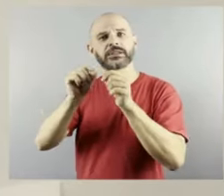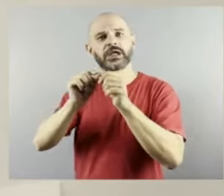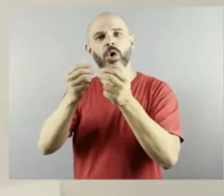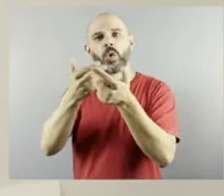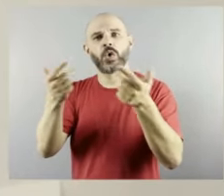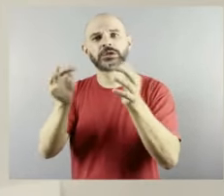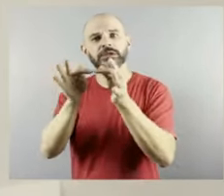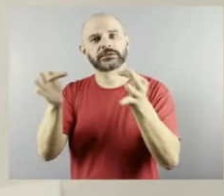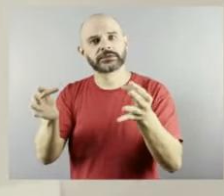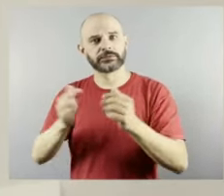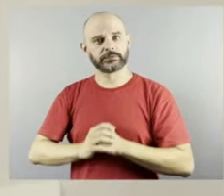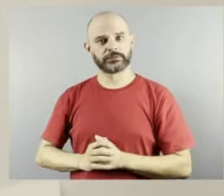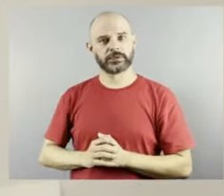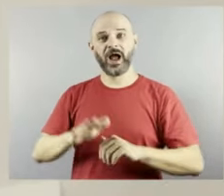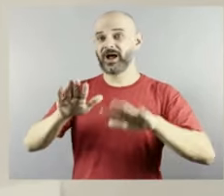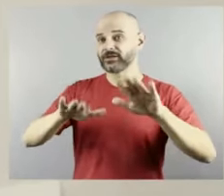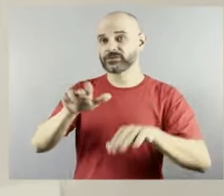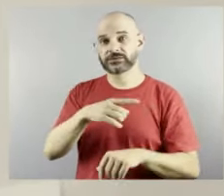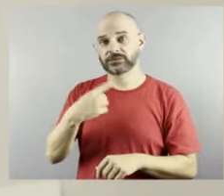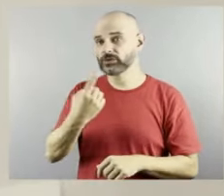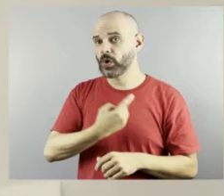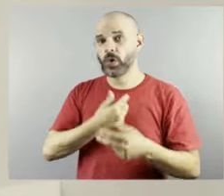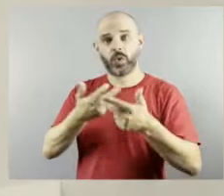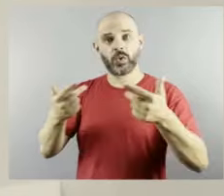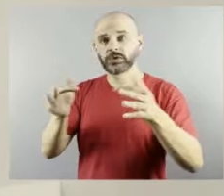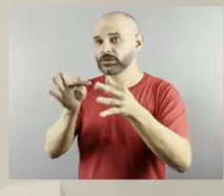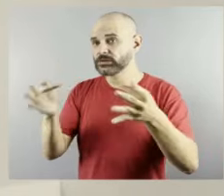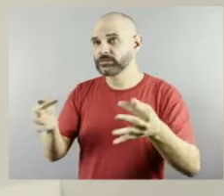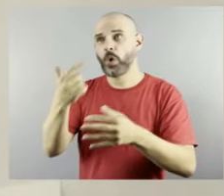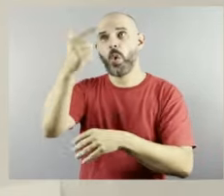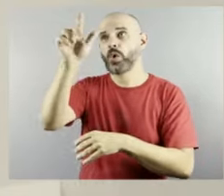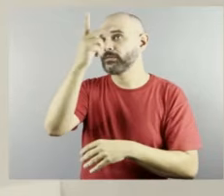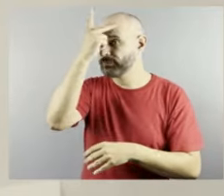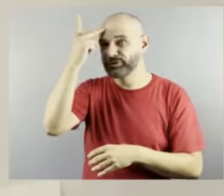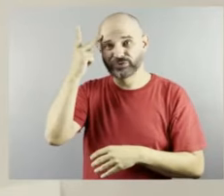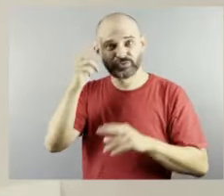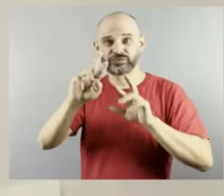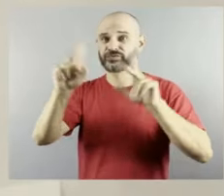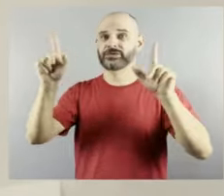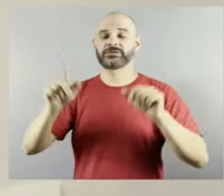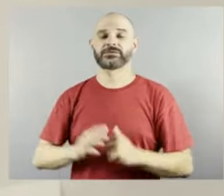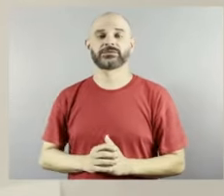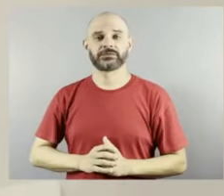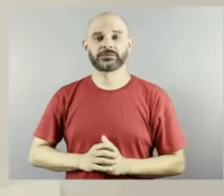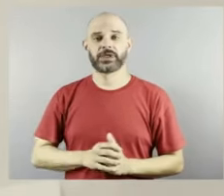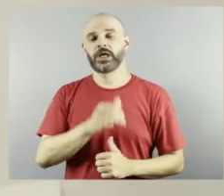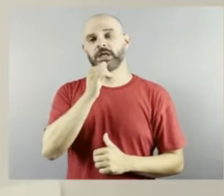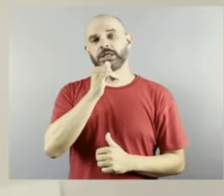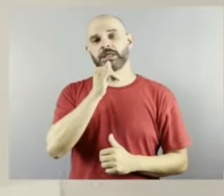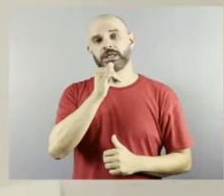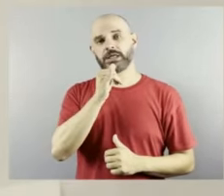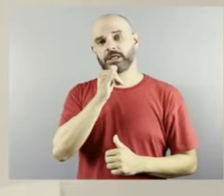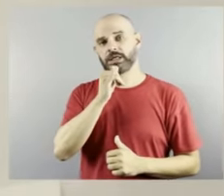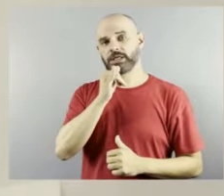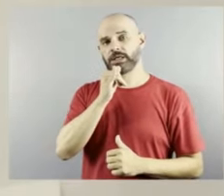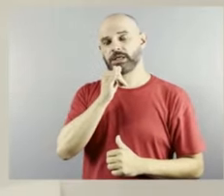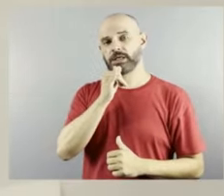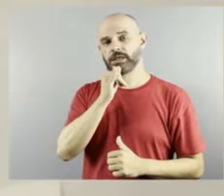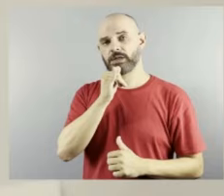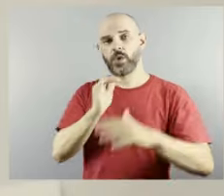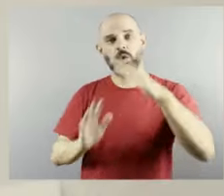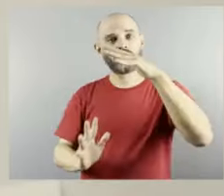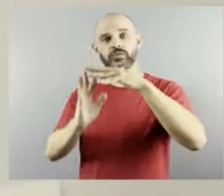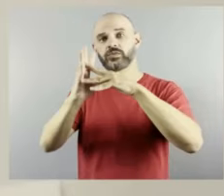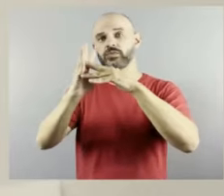outras pessoas não são no sentido de mesmo de ultrapassar por exemplo um pequeno lance de escadas que nós